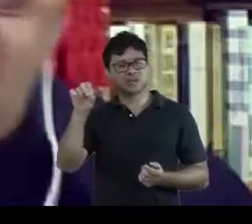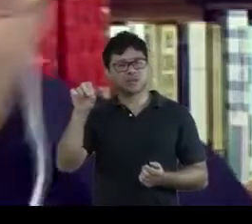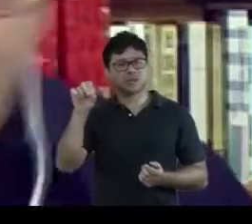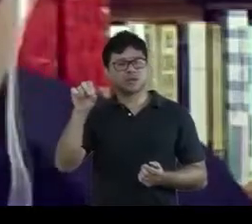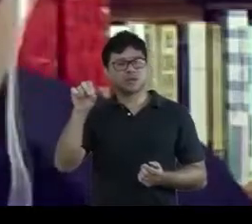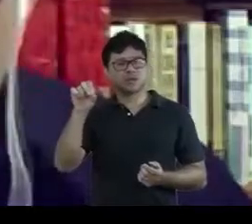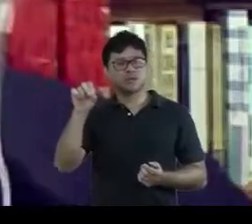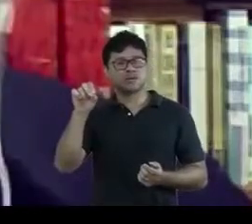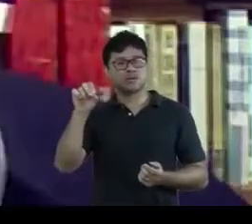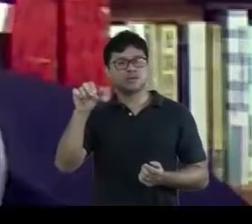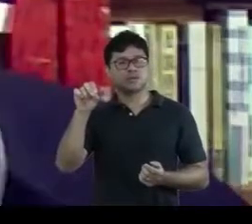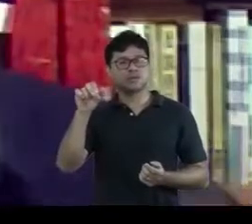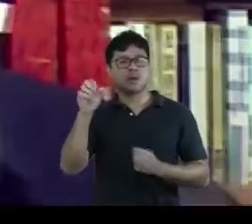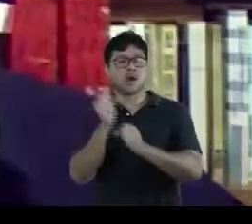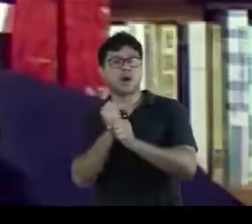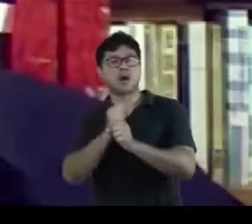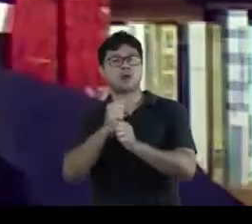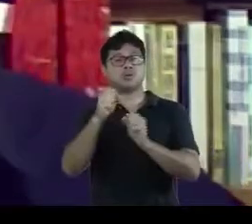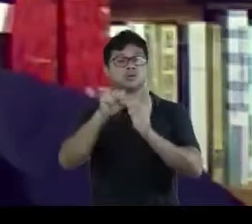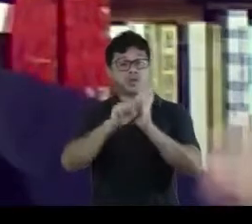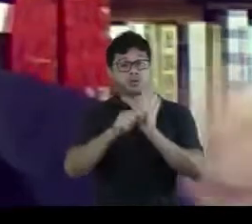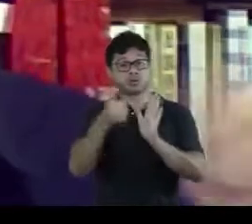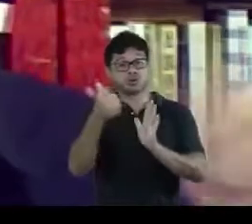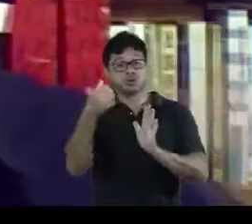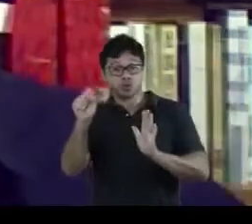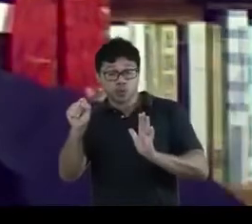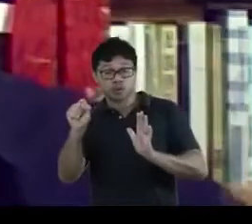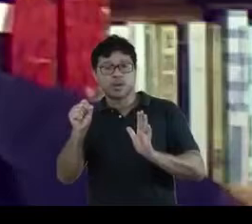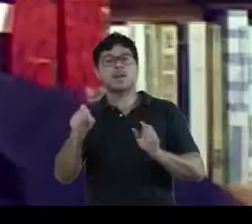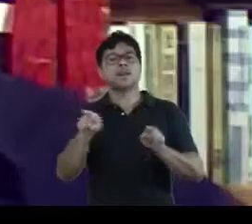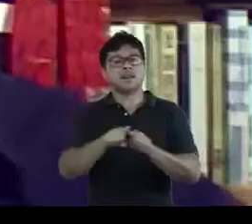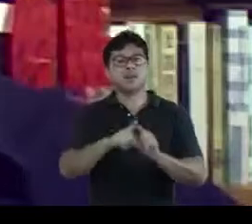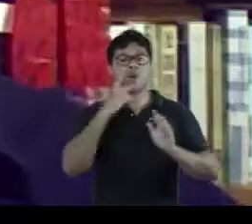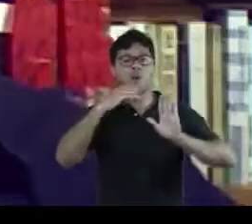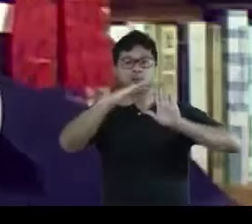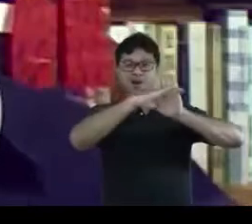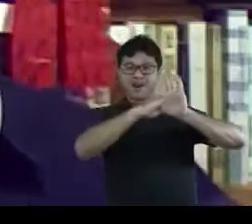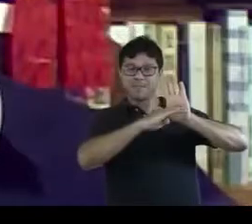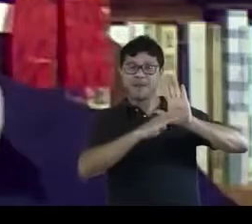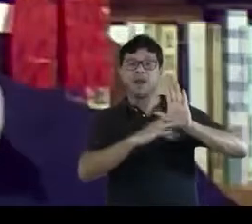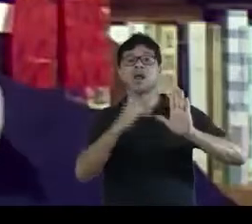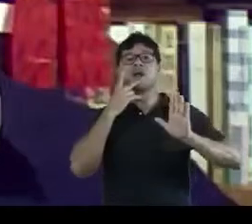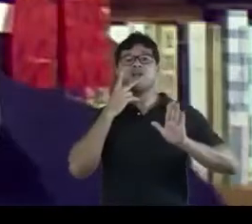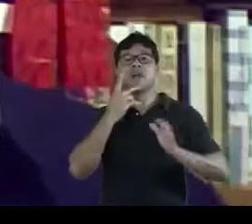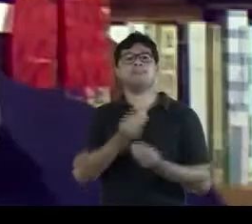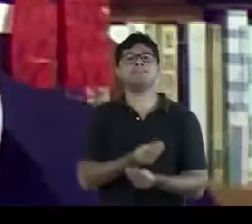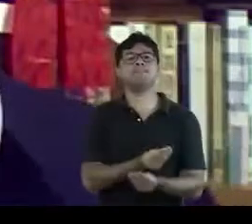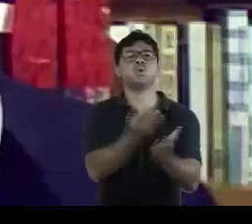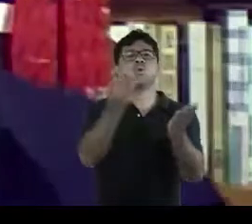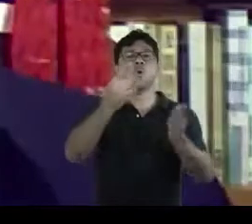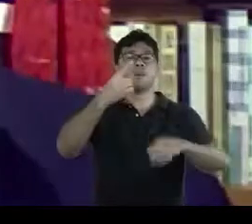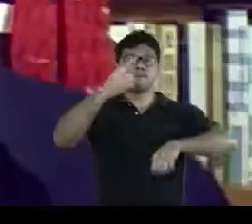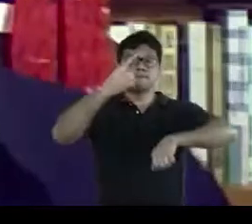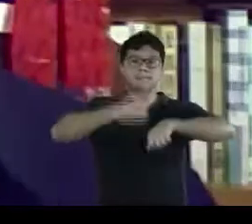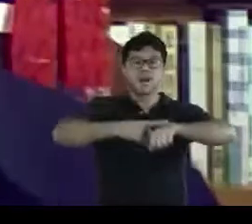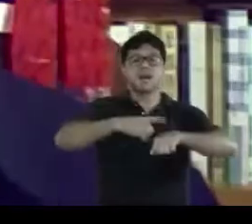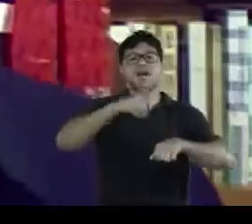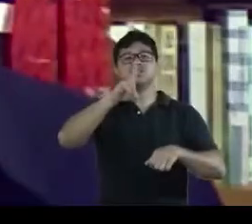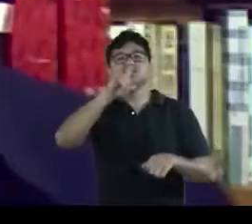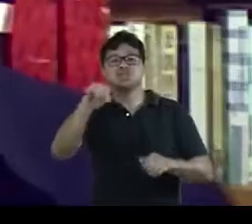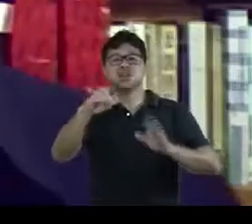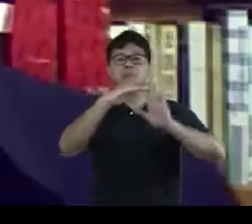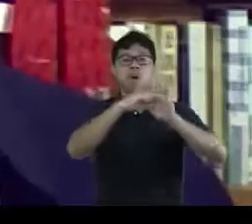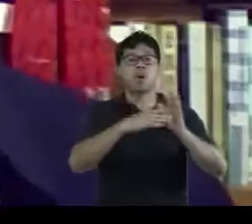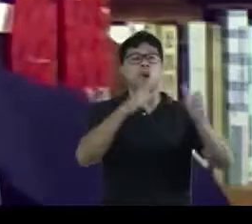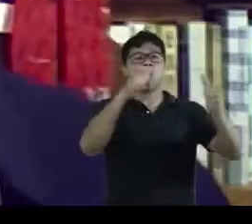ele consegue oferecer livros programados para serem distribuídos nos gabinetes de